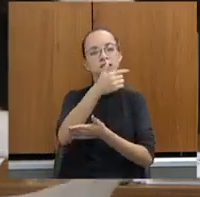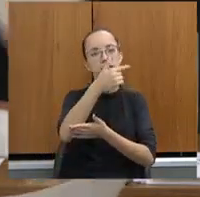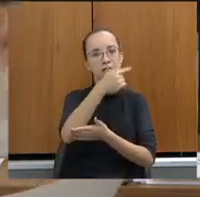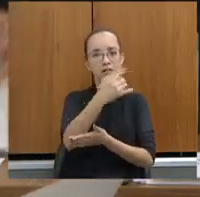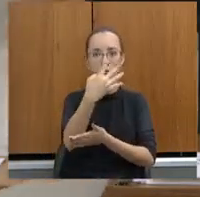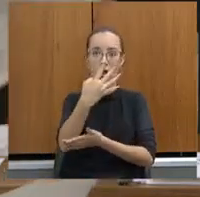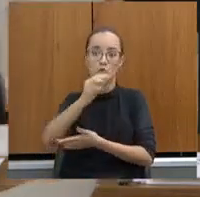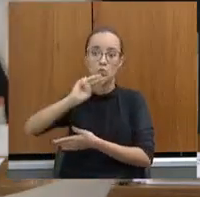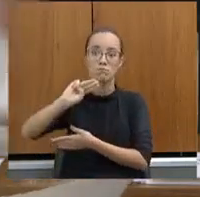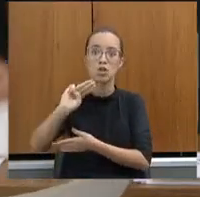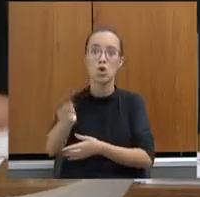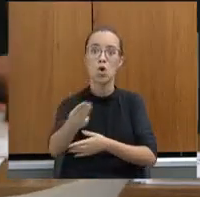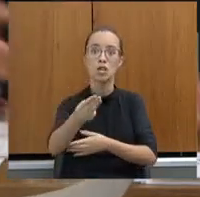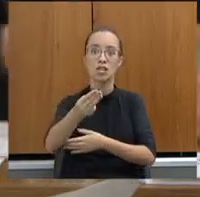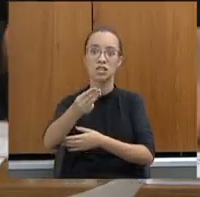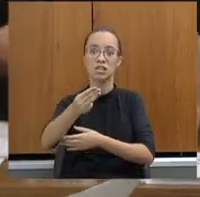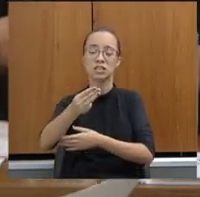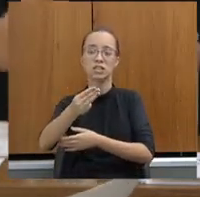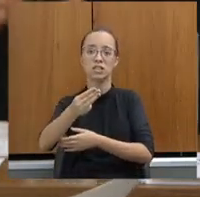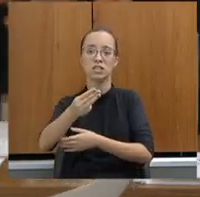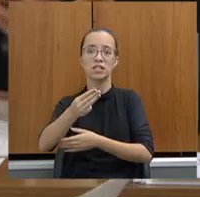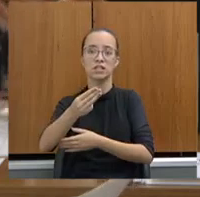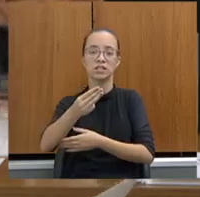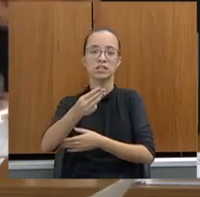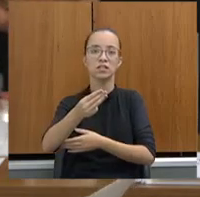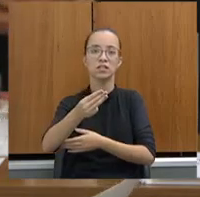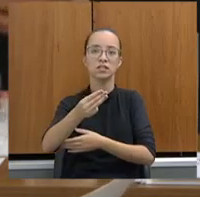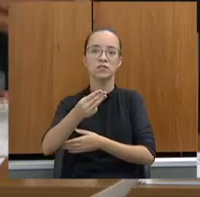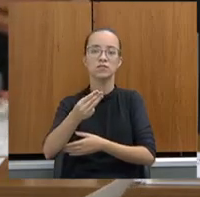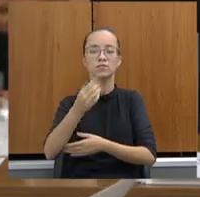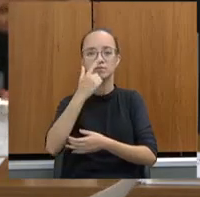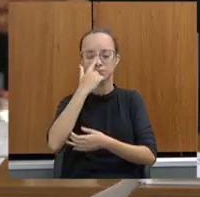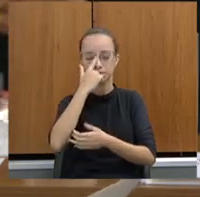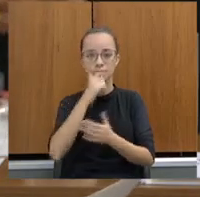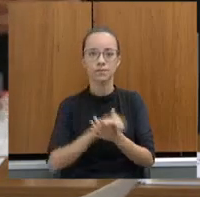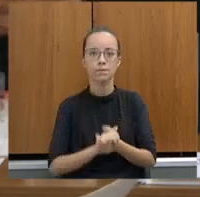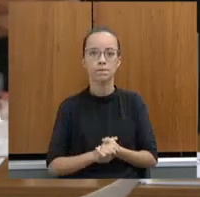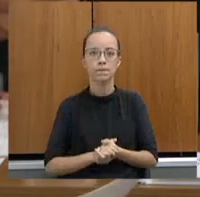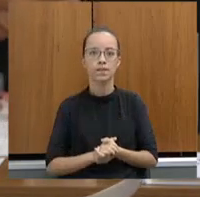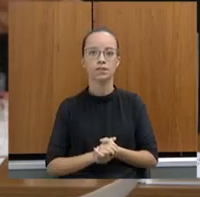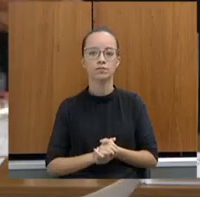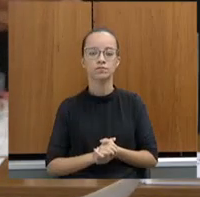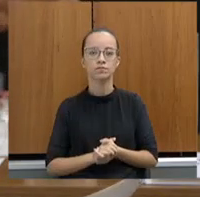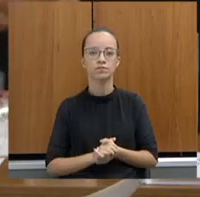para a reforma do sistema prisional. Volta para a lâmina. Posso? Pode voltar a lâmina, por favor.